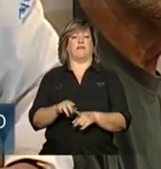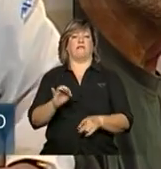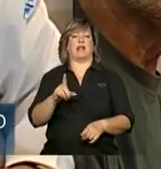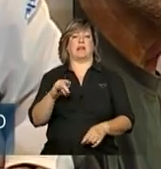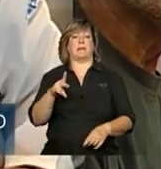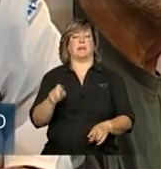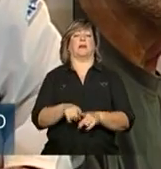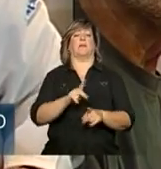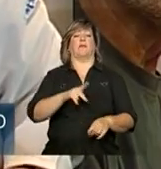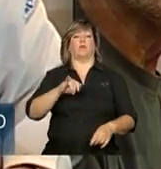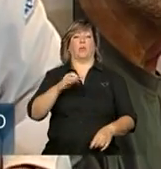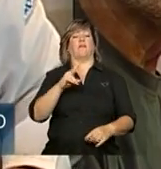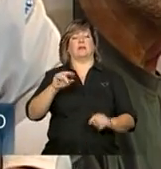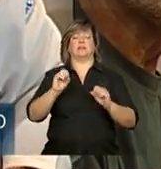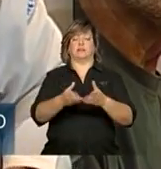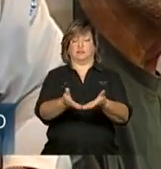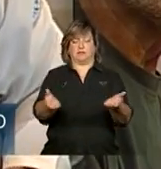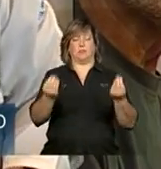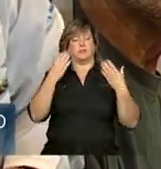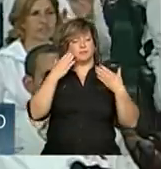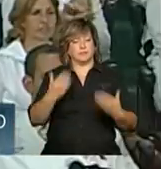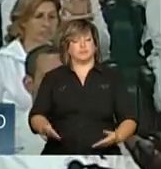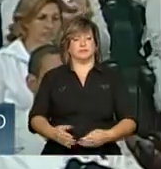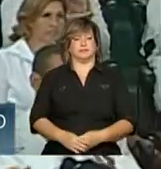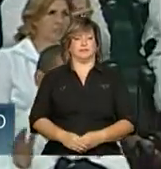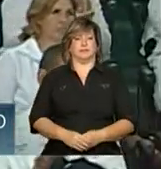professor João que vão aqui orientá-los. Muito obrigado.